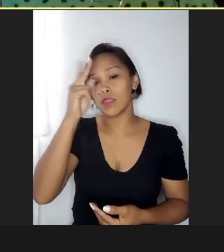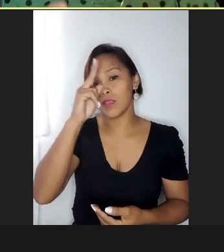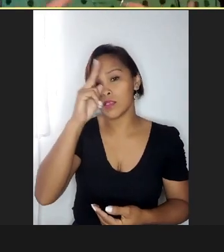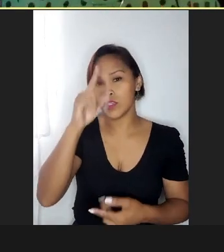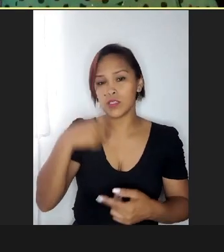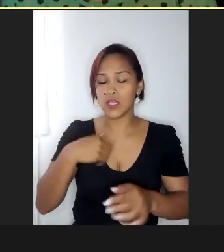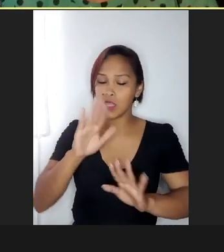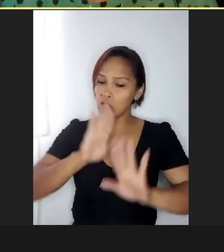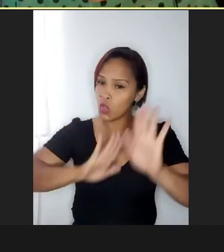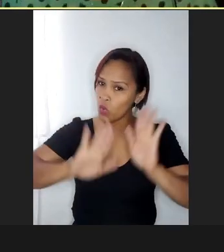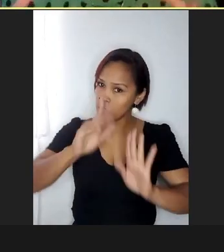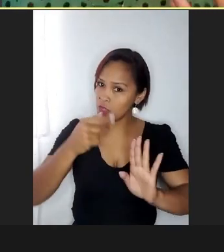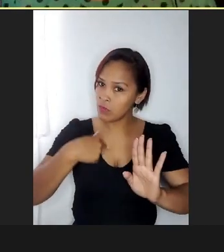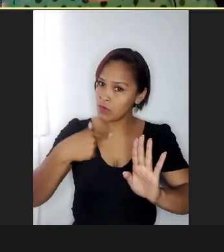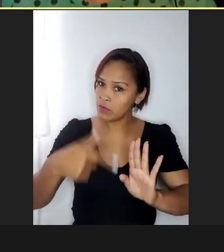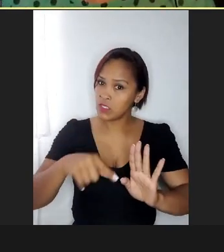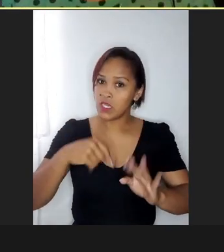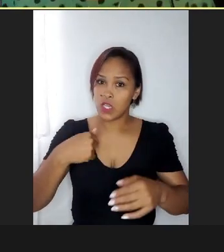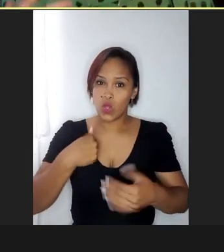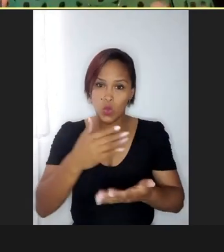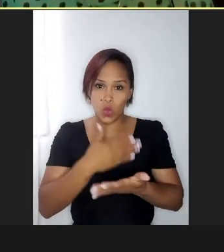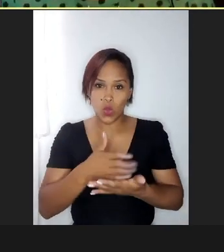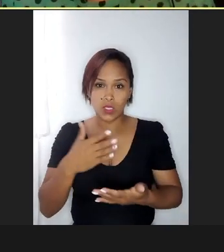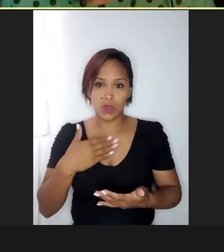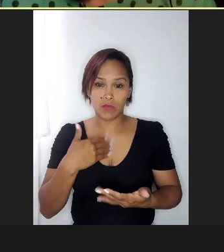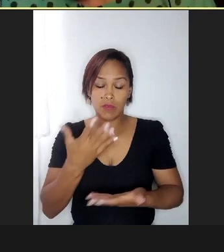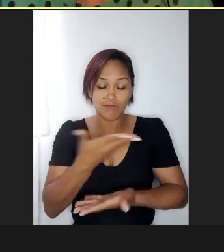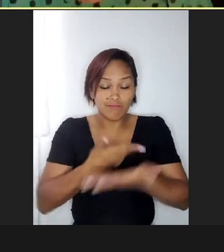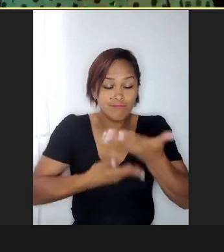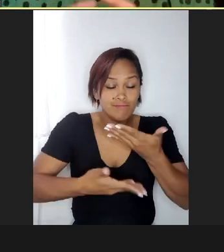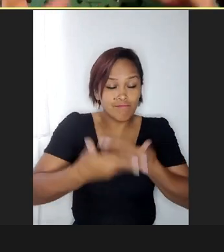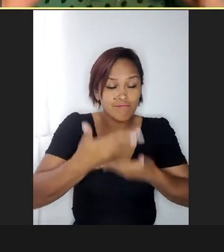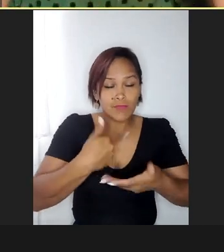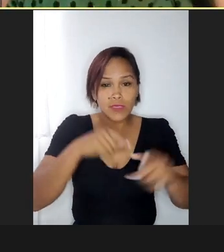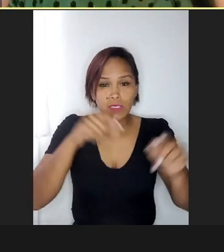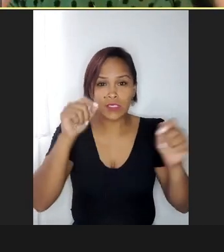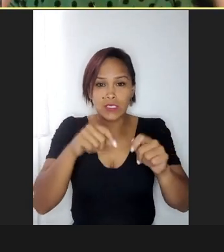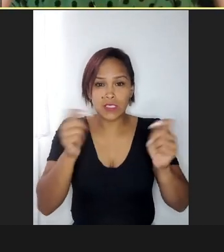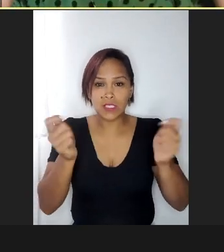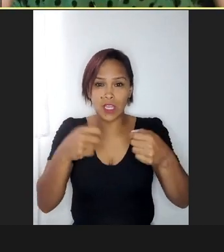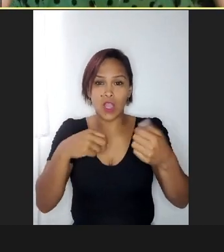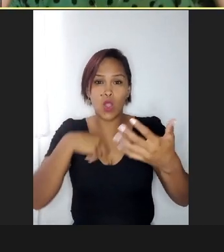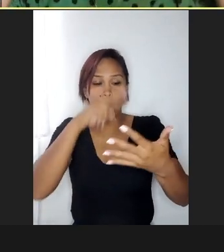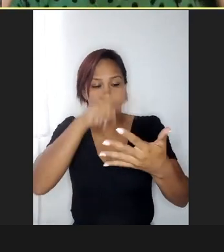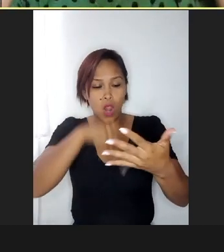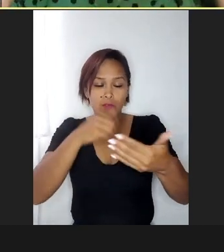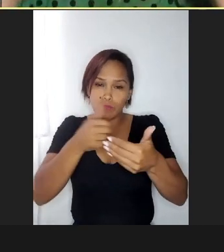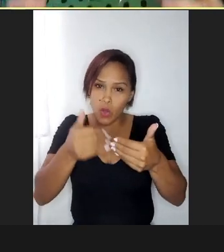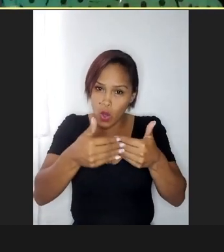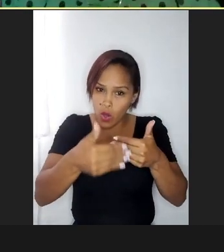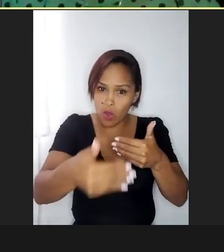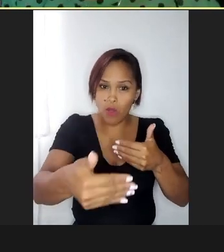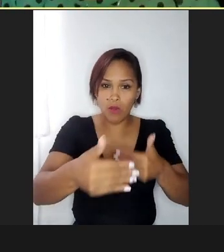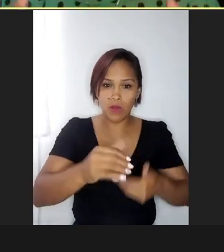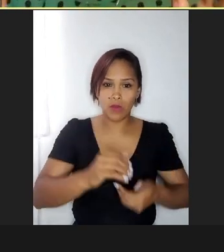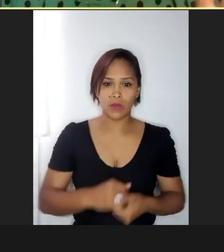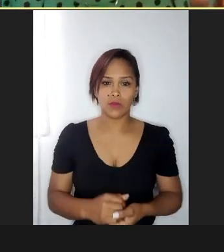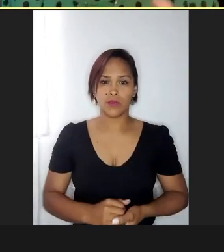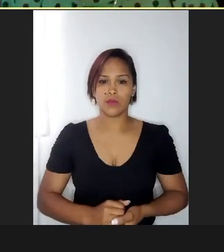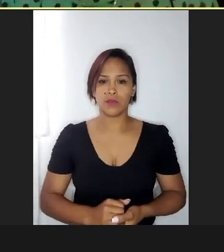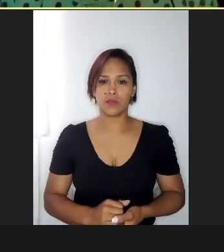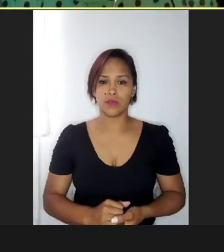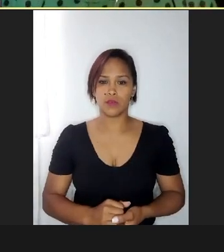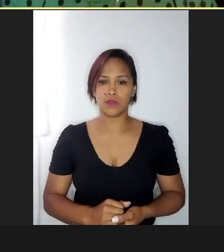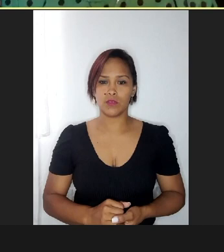você não, que nem aconteceu comigo, porque eu fiquei muito envolvida, e eu acabei, e é um livro bem longo, né, não sei se, seja, assim,